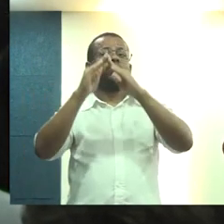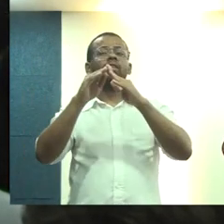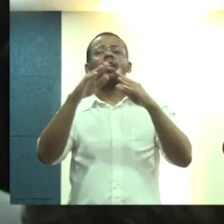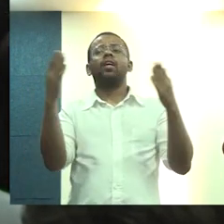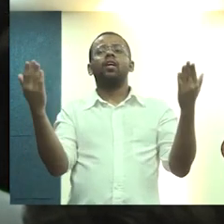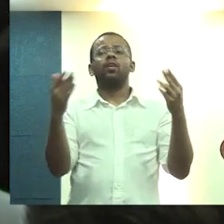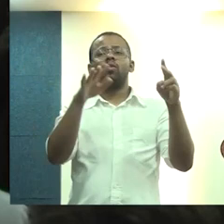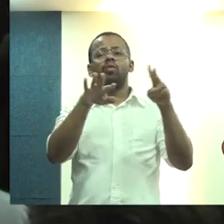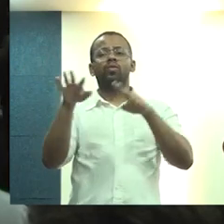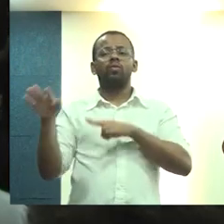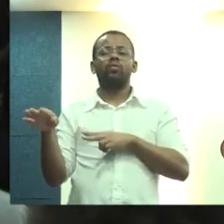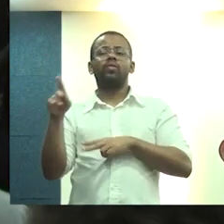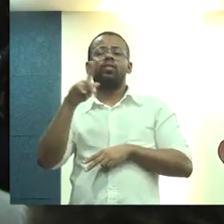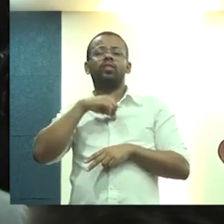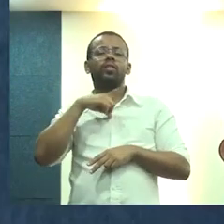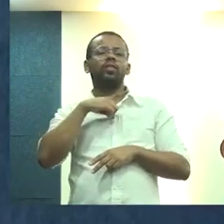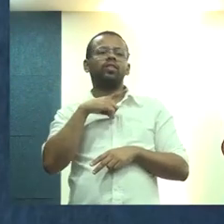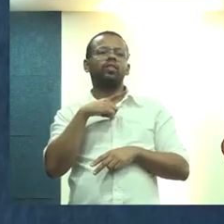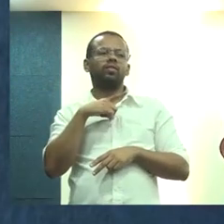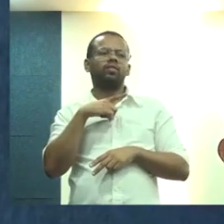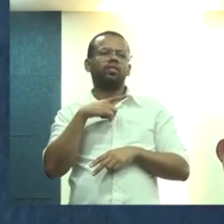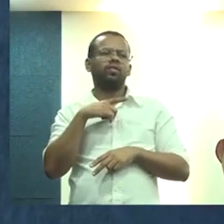E essa semana trouxe toda